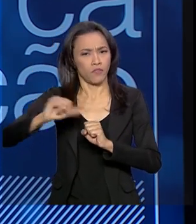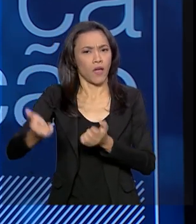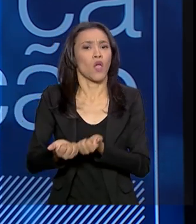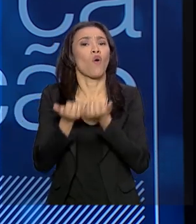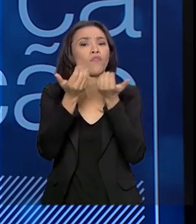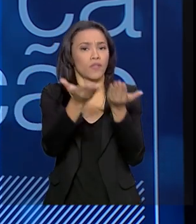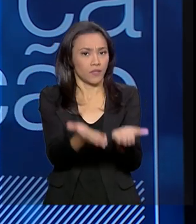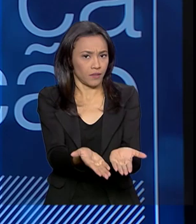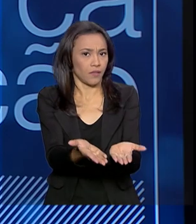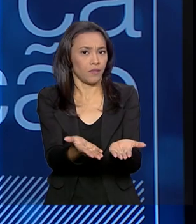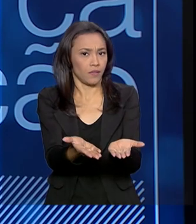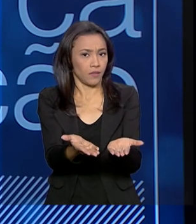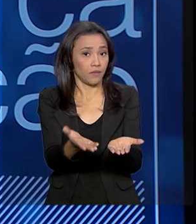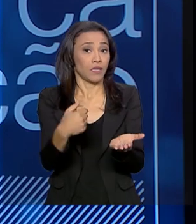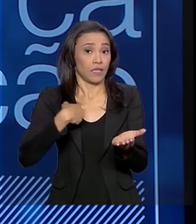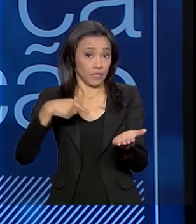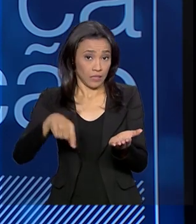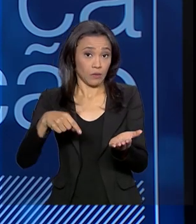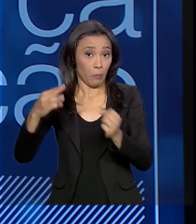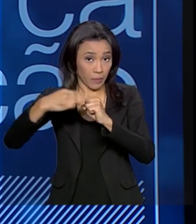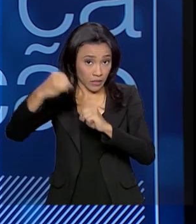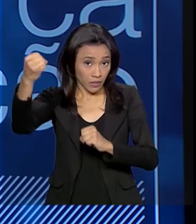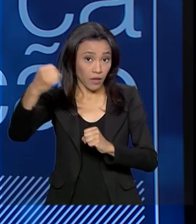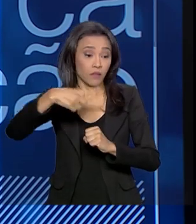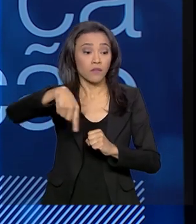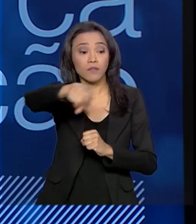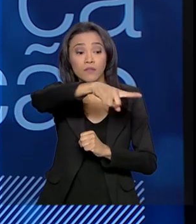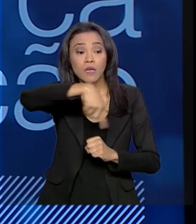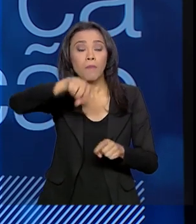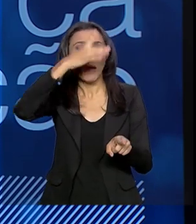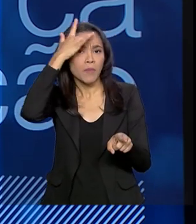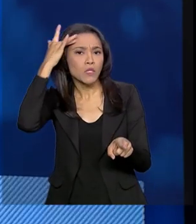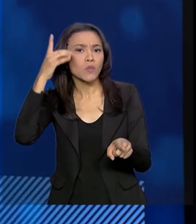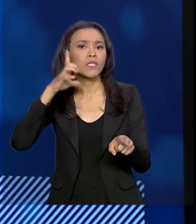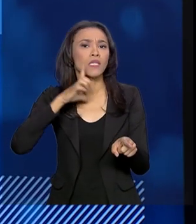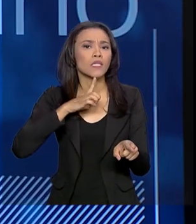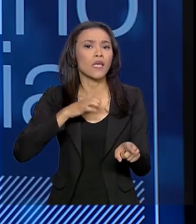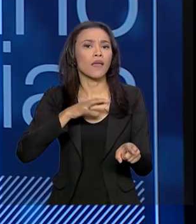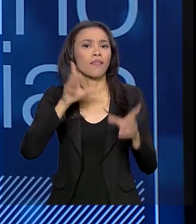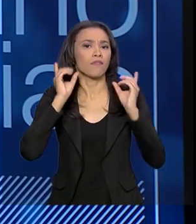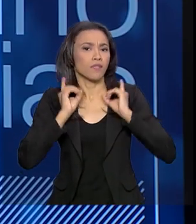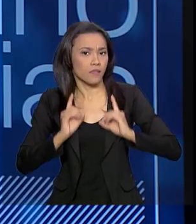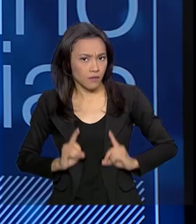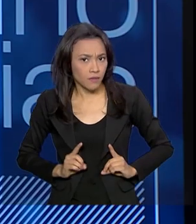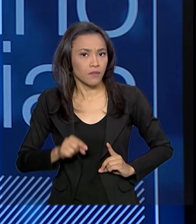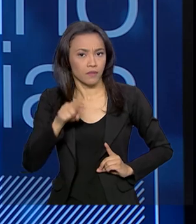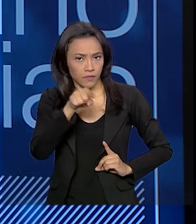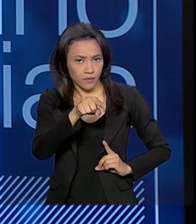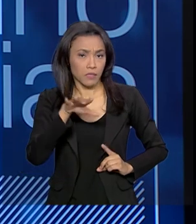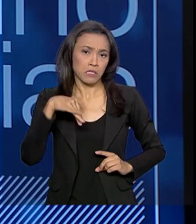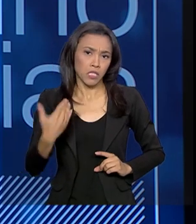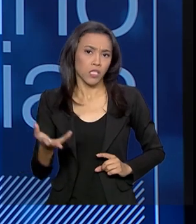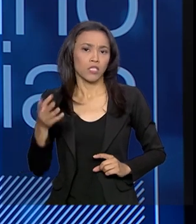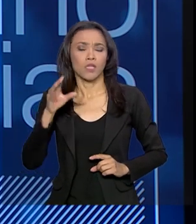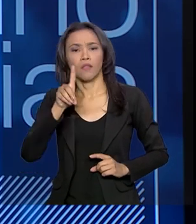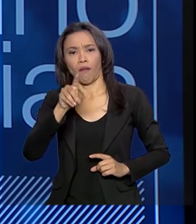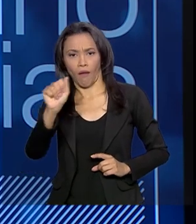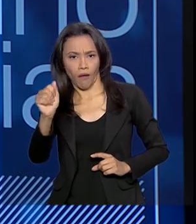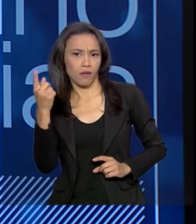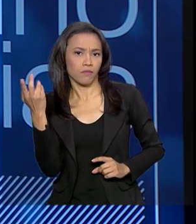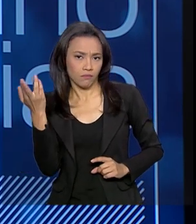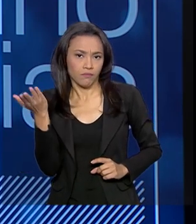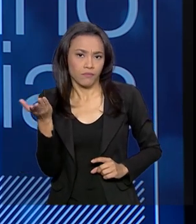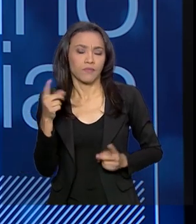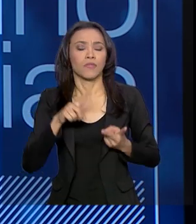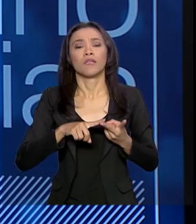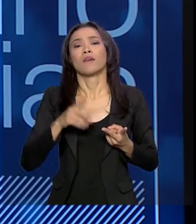o programa de mestrado para pessoas que têm algum tipo aí de deficiência, né? Seja auditiva, né? E